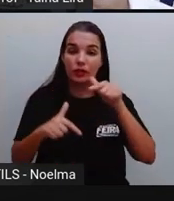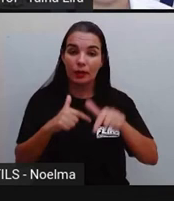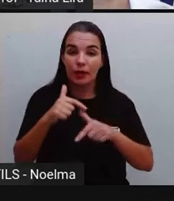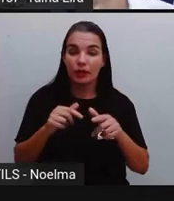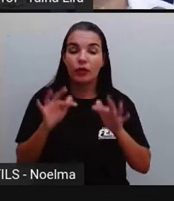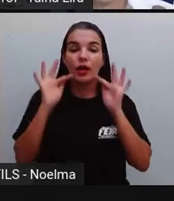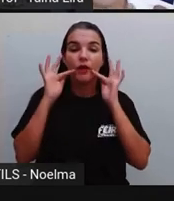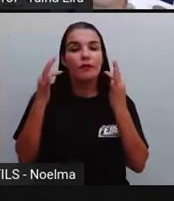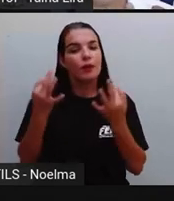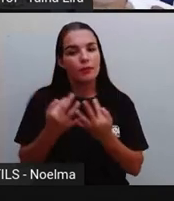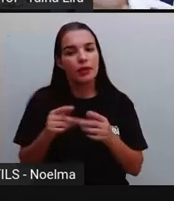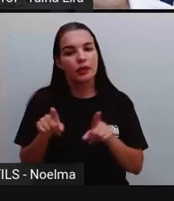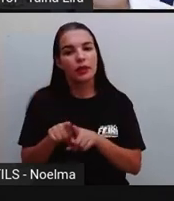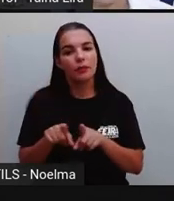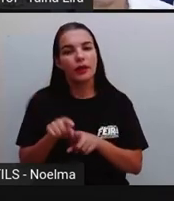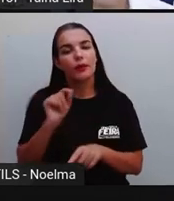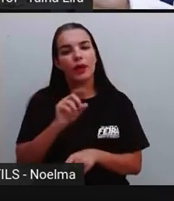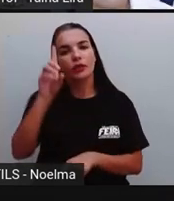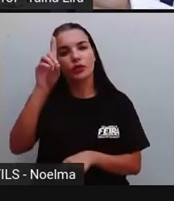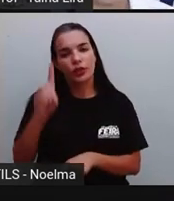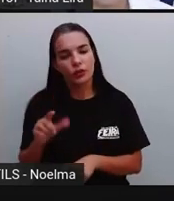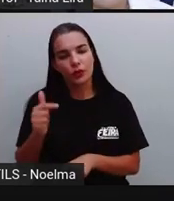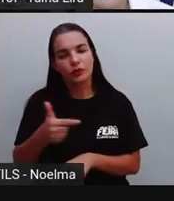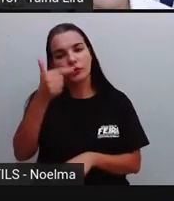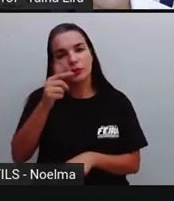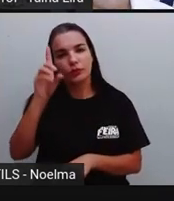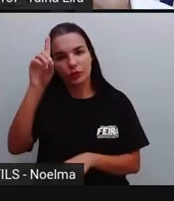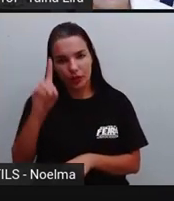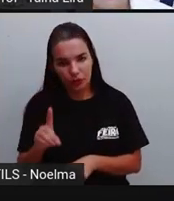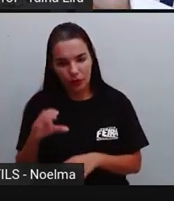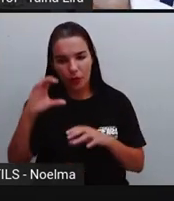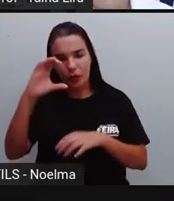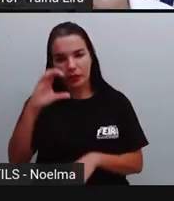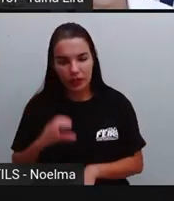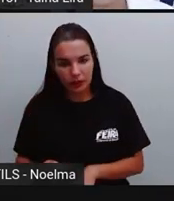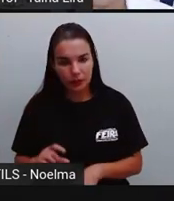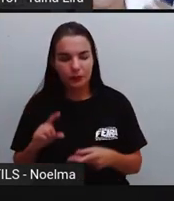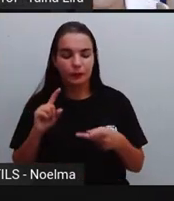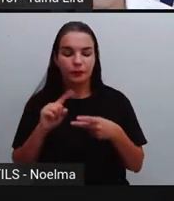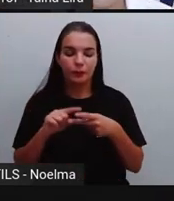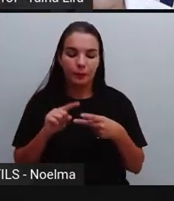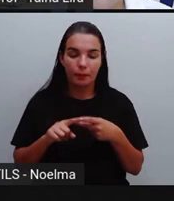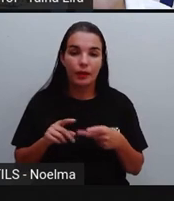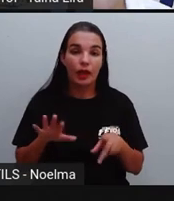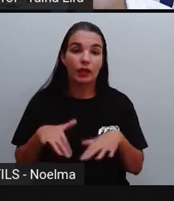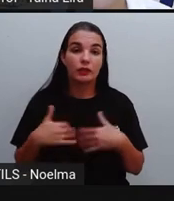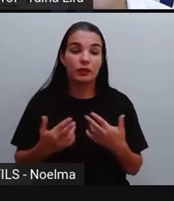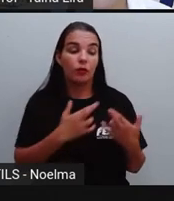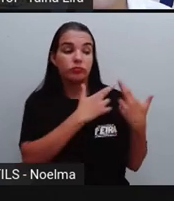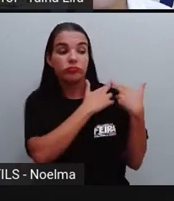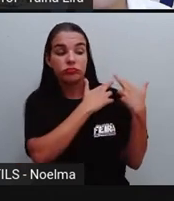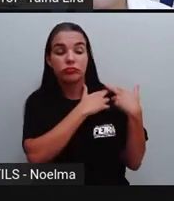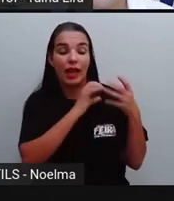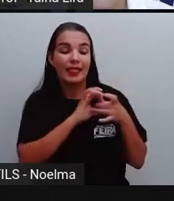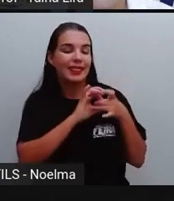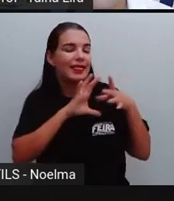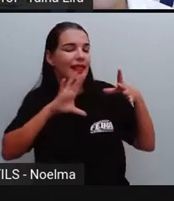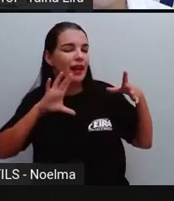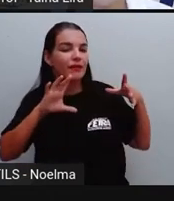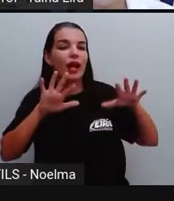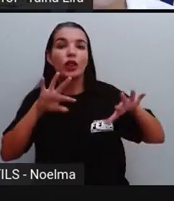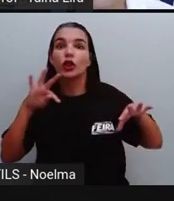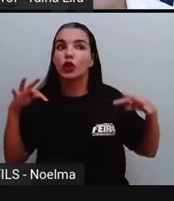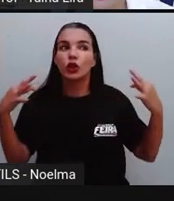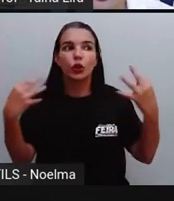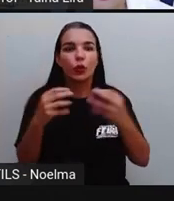Gestores, diretor, vice-diretor e coordenador. Então, a gestão democrática é aquela onde toda